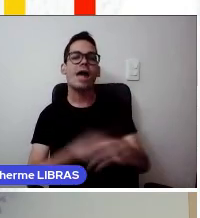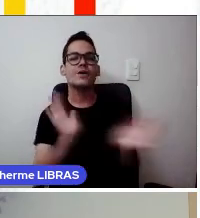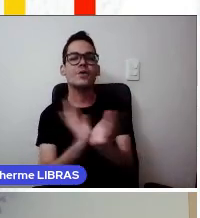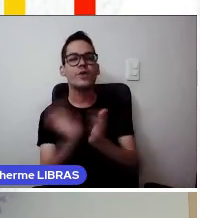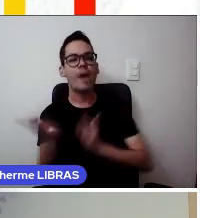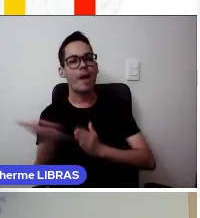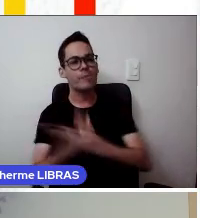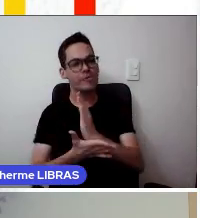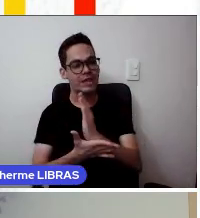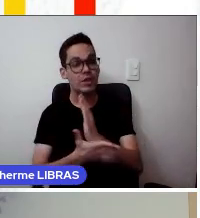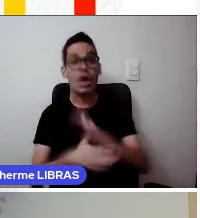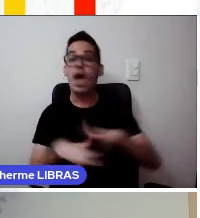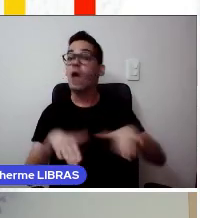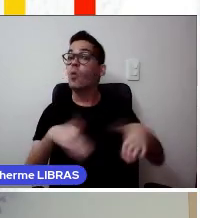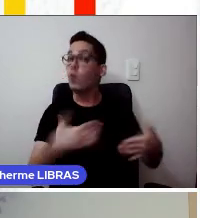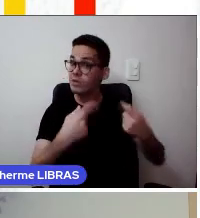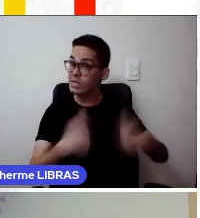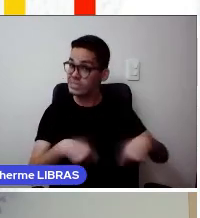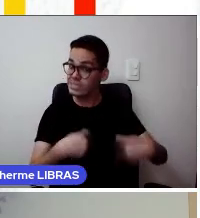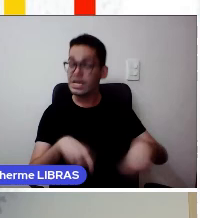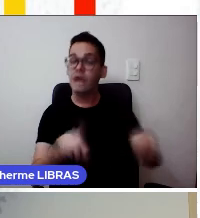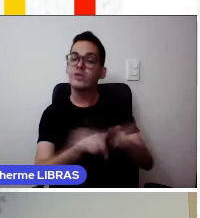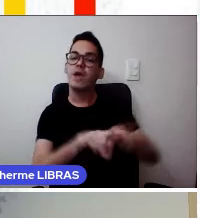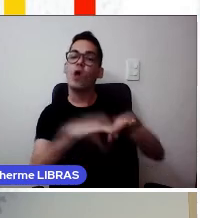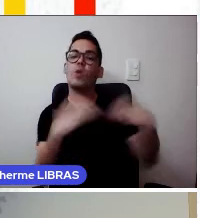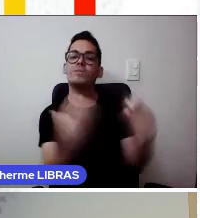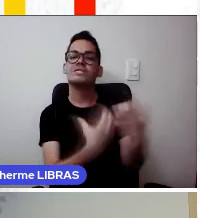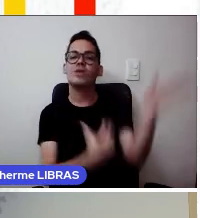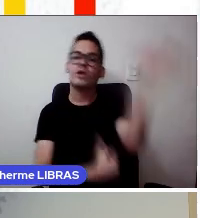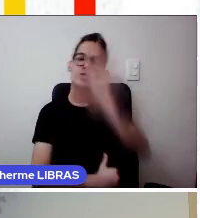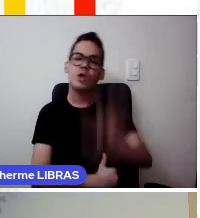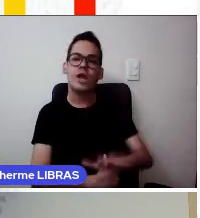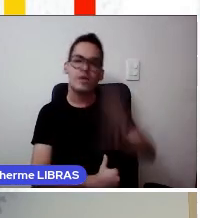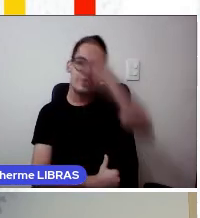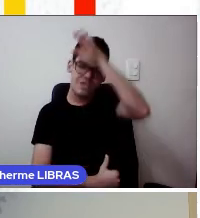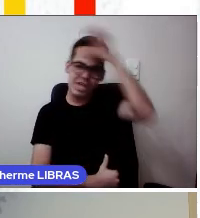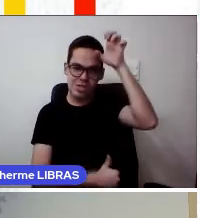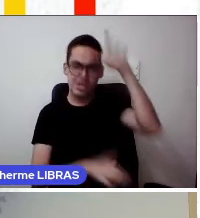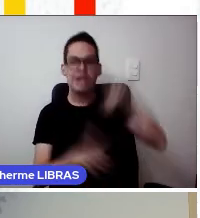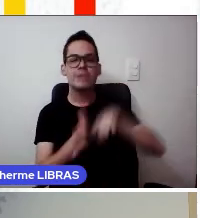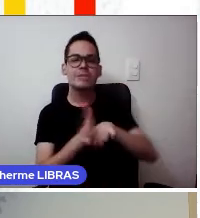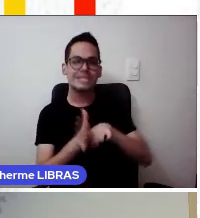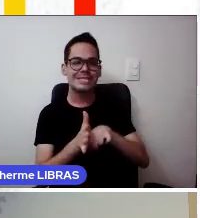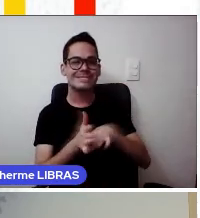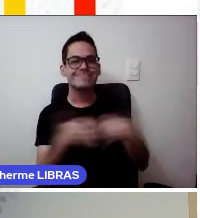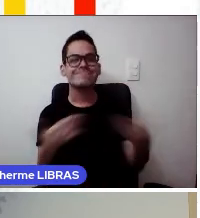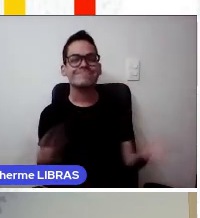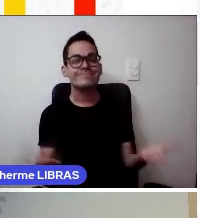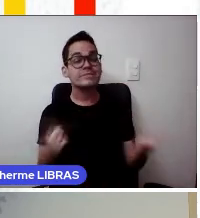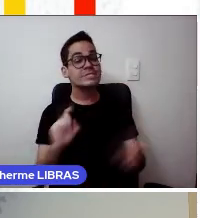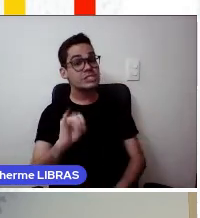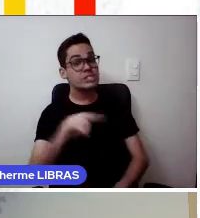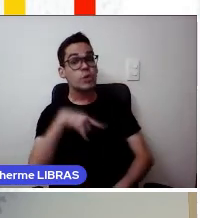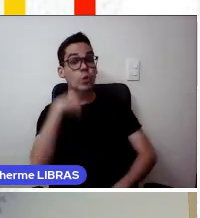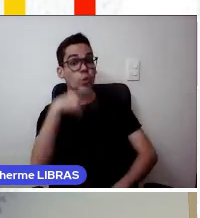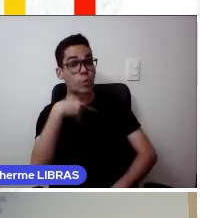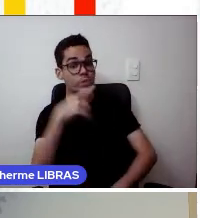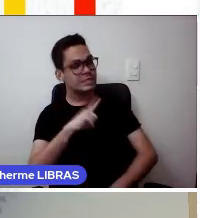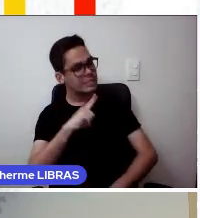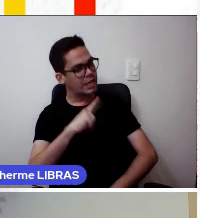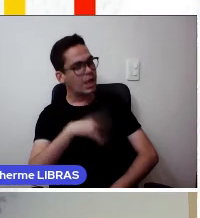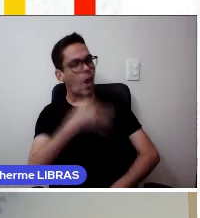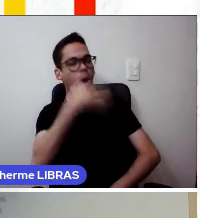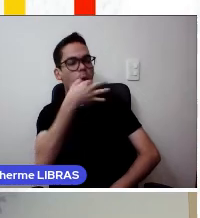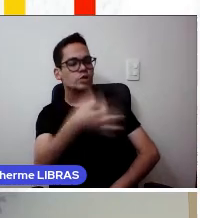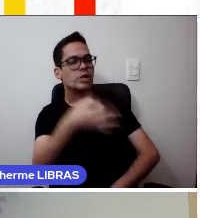e, quando necessário, pela Comissão Nacional de Ética em Pesquisa, o CONEP. Para esclarecer dúvidas, sugerimos a